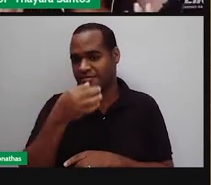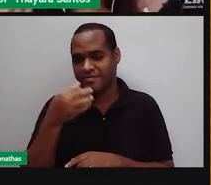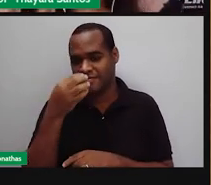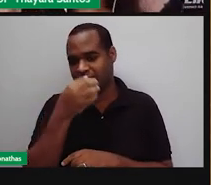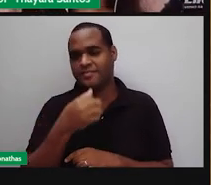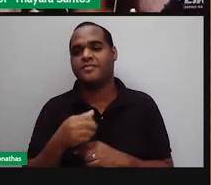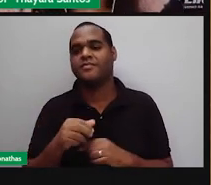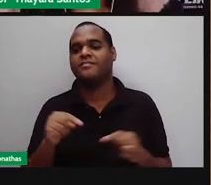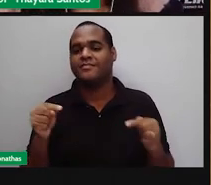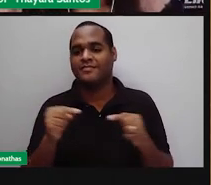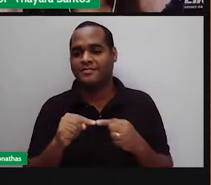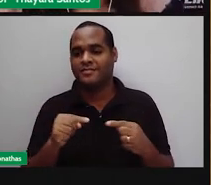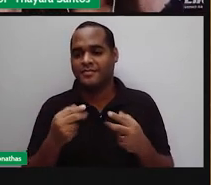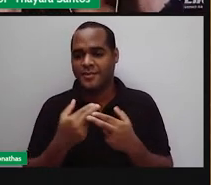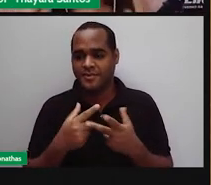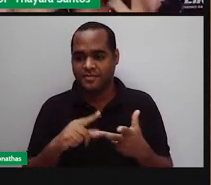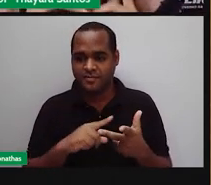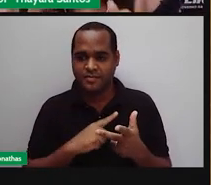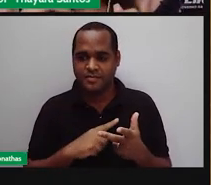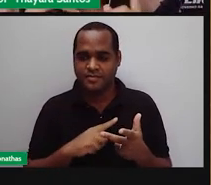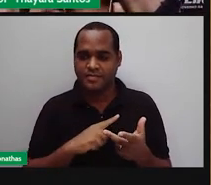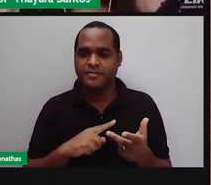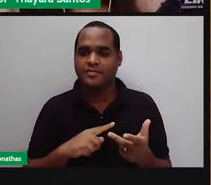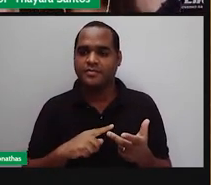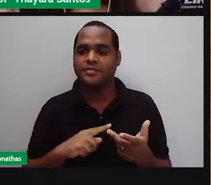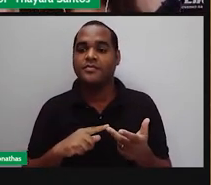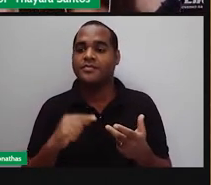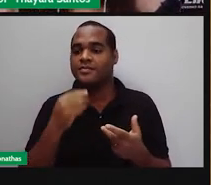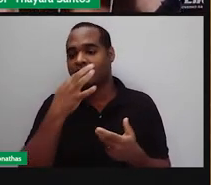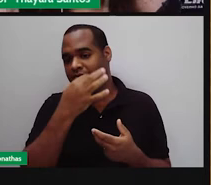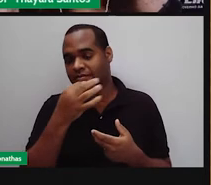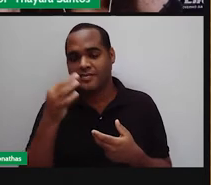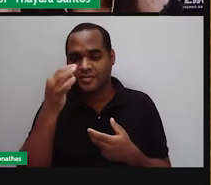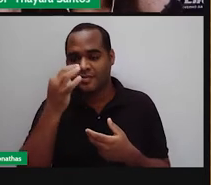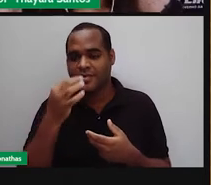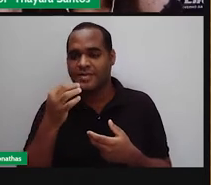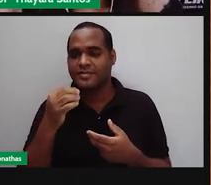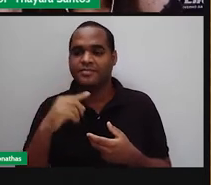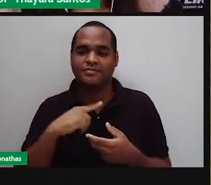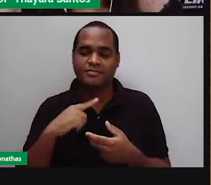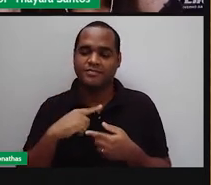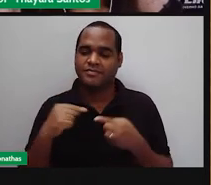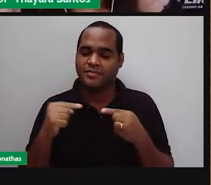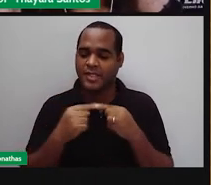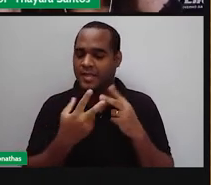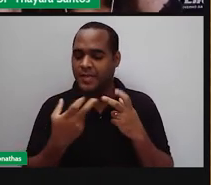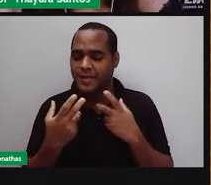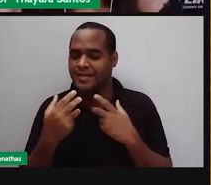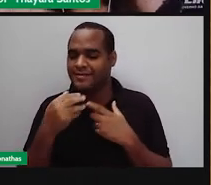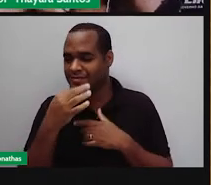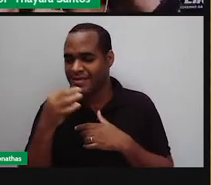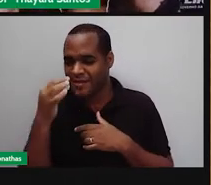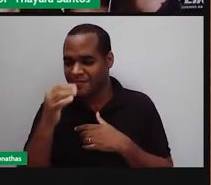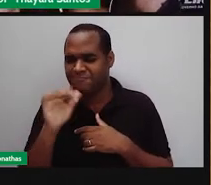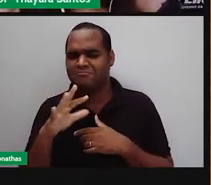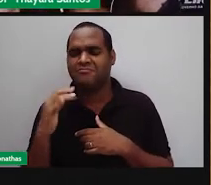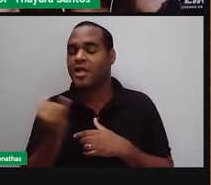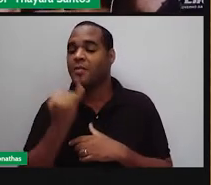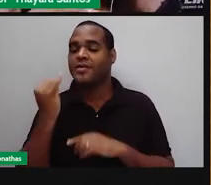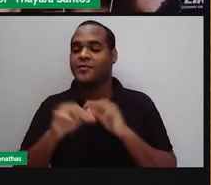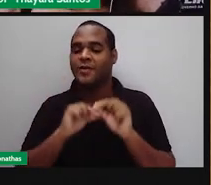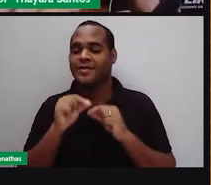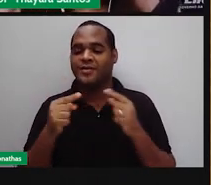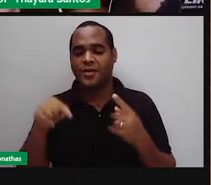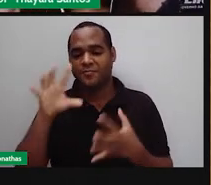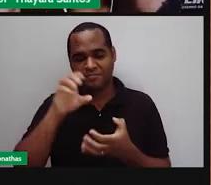entrar em contato com essas papilas que estão mais aqui na lateral, aí sim a gente vai conseguir perceber esse sabor salgado. Mas é muito interessante